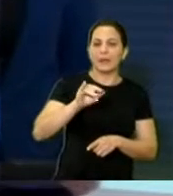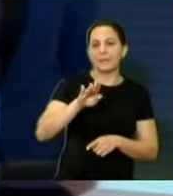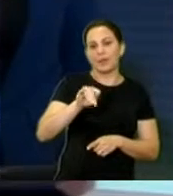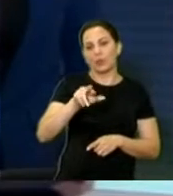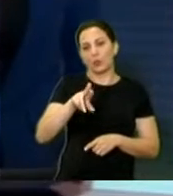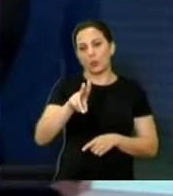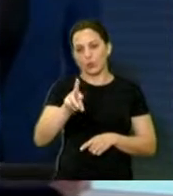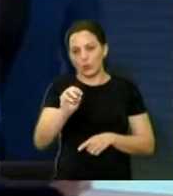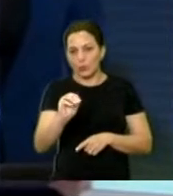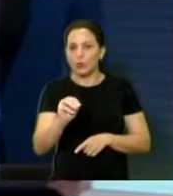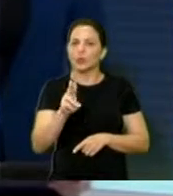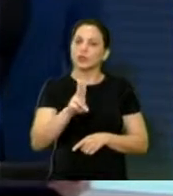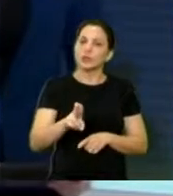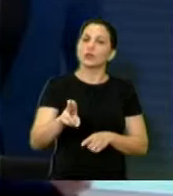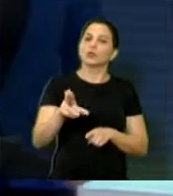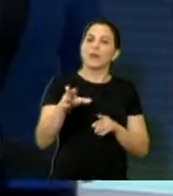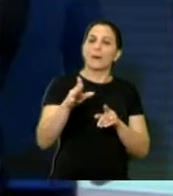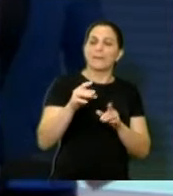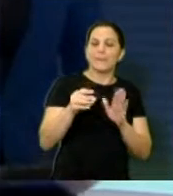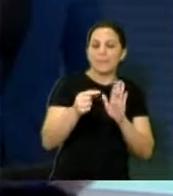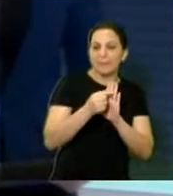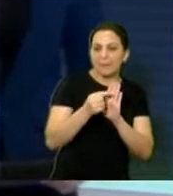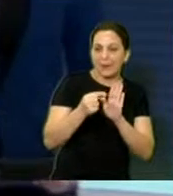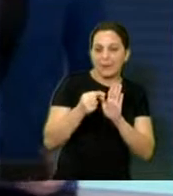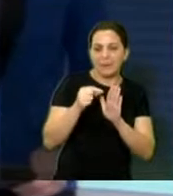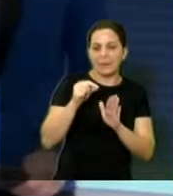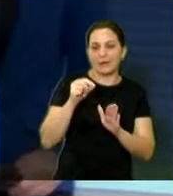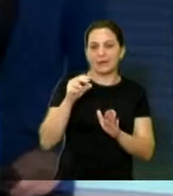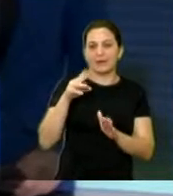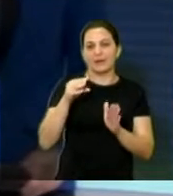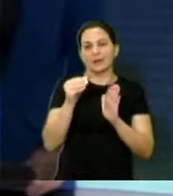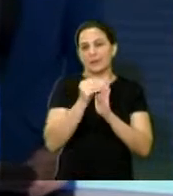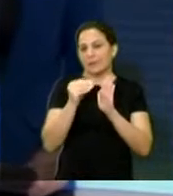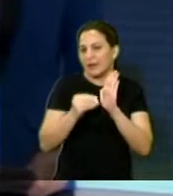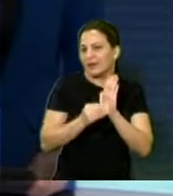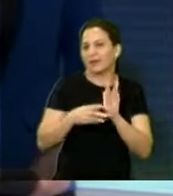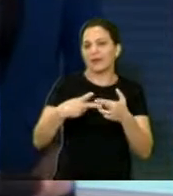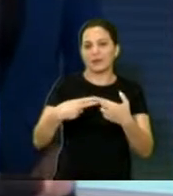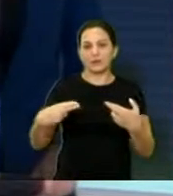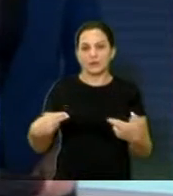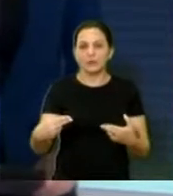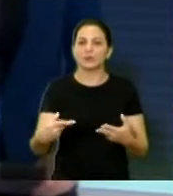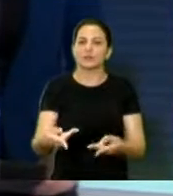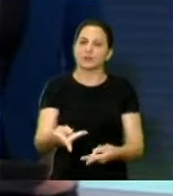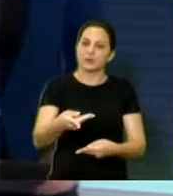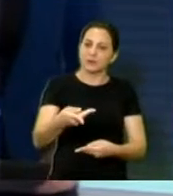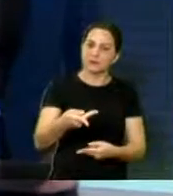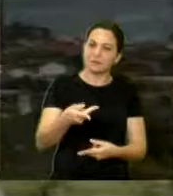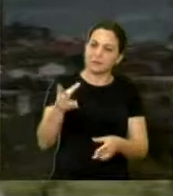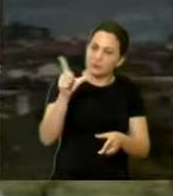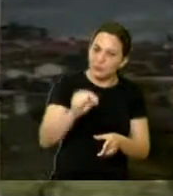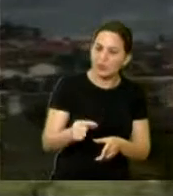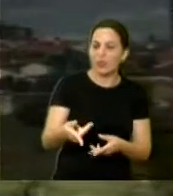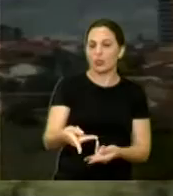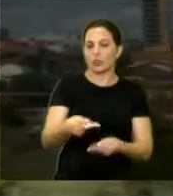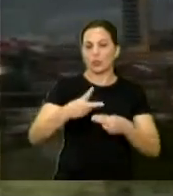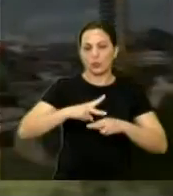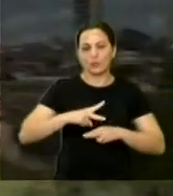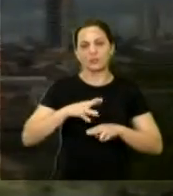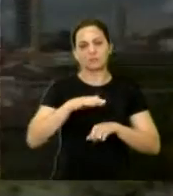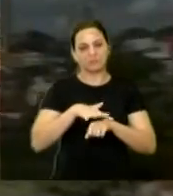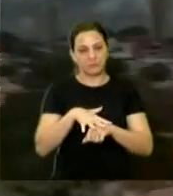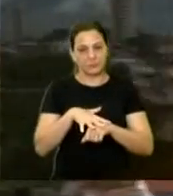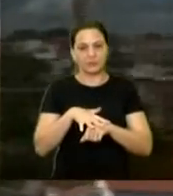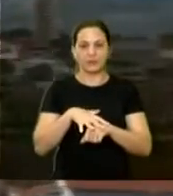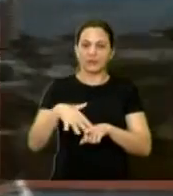bactéria para matar as larvas é mais uma arma que pode ajudar no controle das doenças transmitidas pelo mosquito. Nesta época